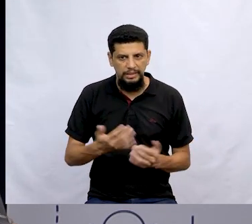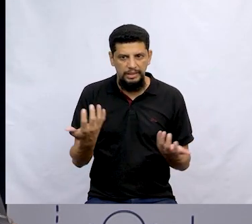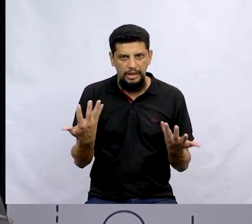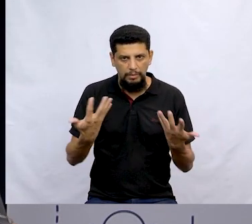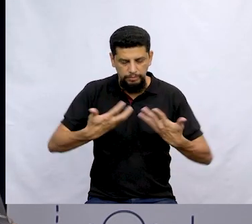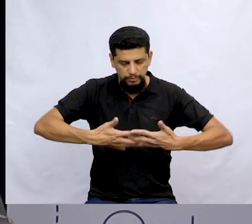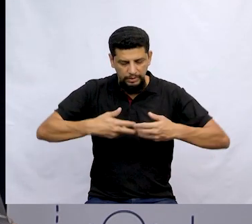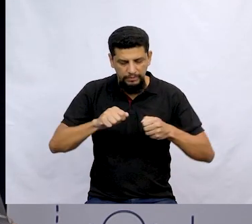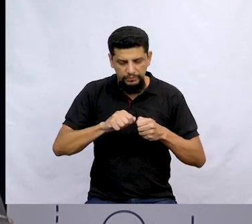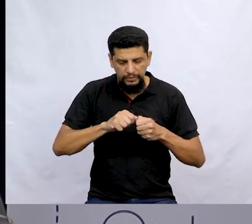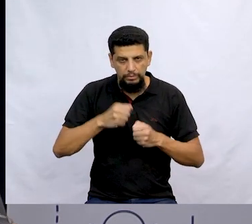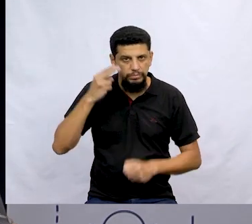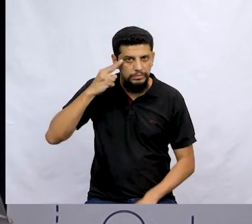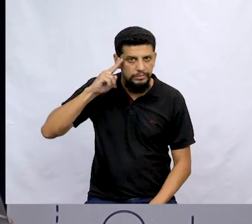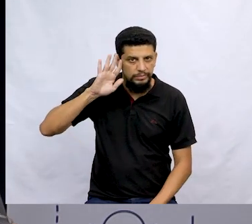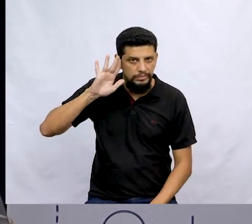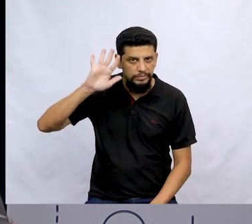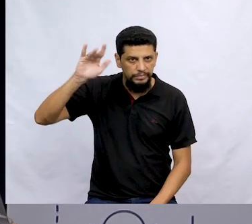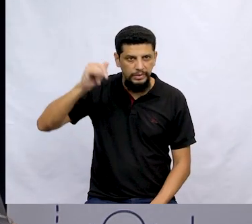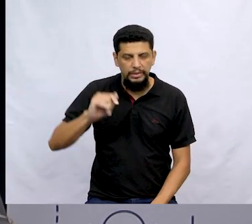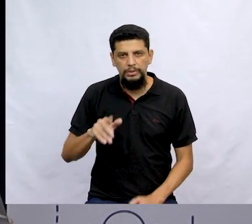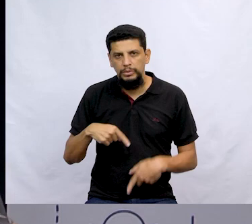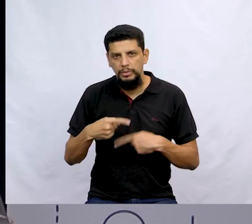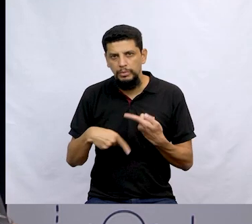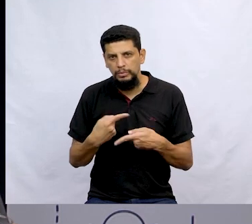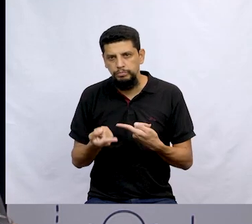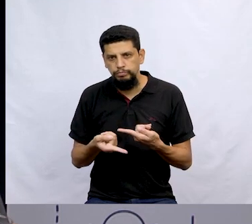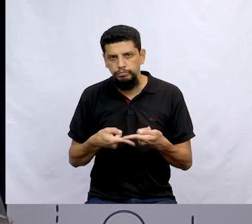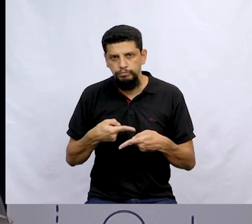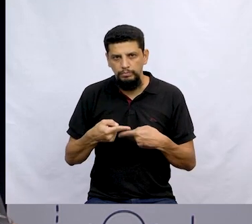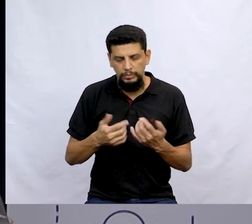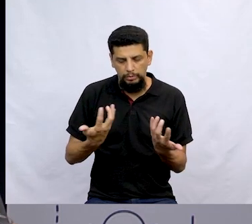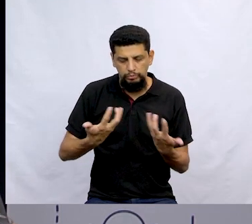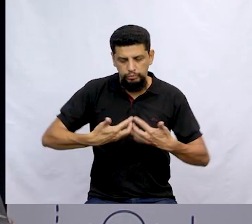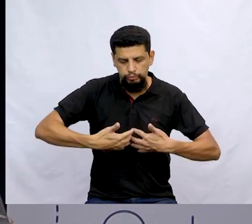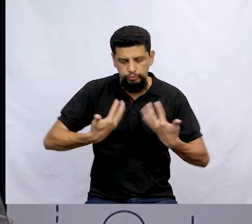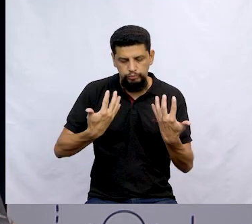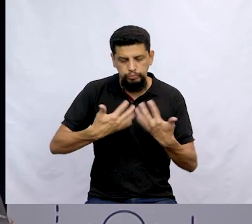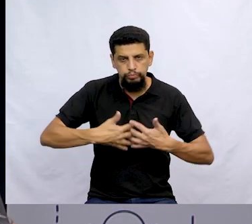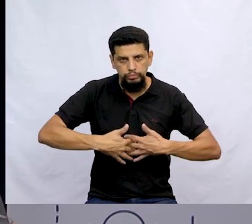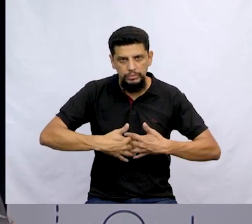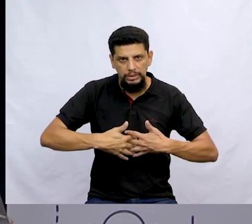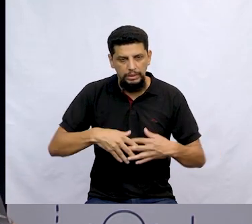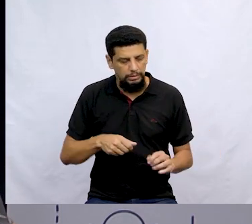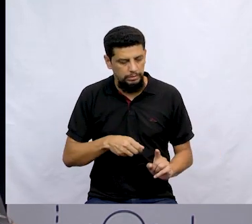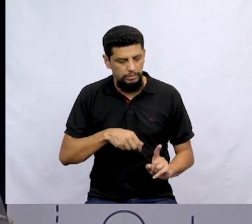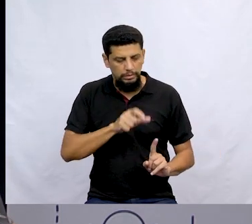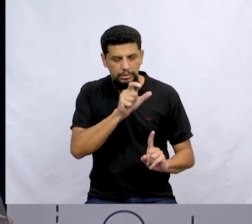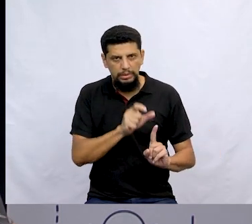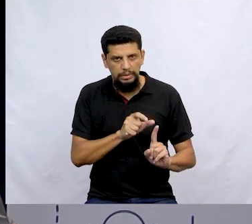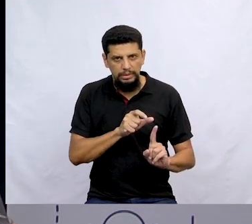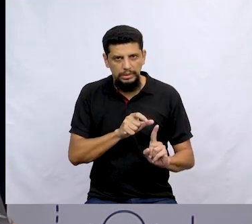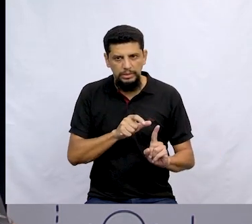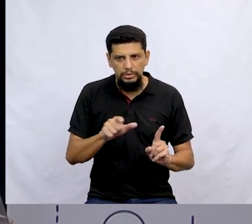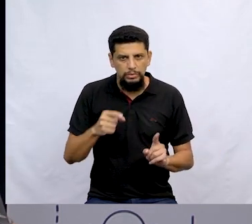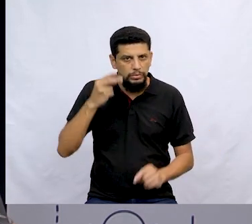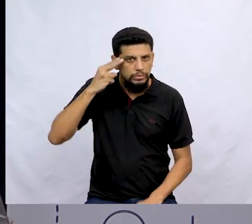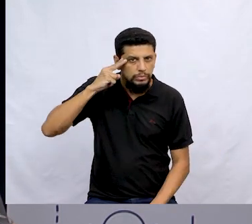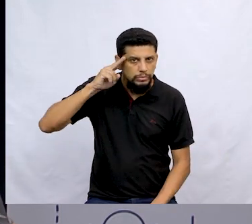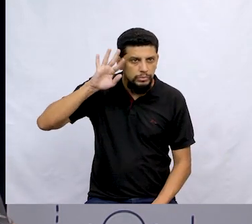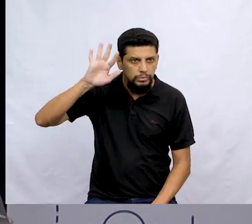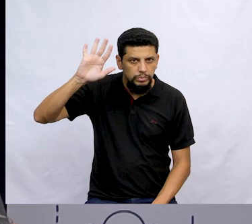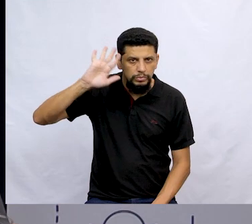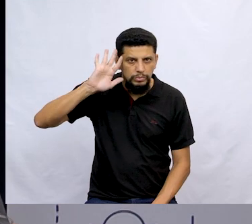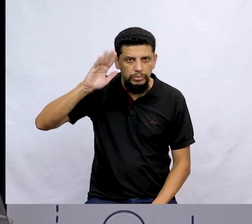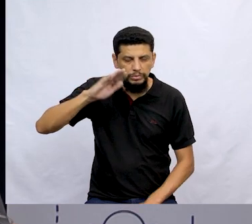máquina de fabricar sonhos. Então, logo que colocou a máquina para funcionar, dona Maria viu aos montes saindo sonhos.